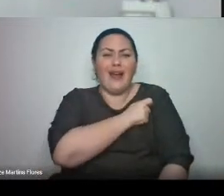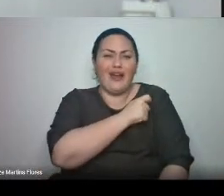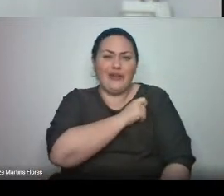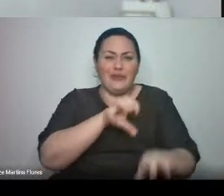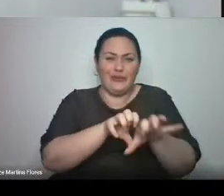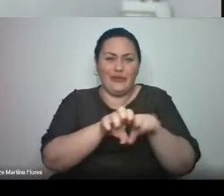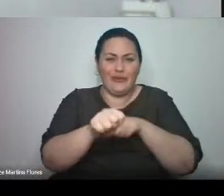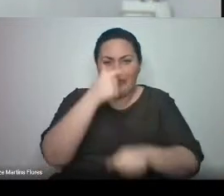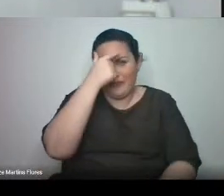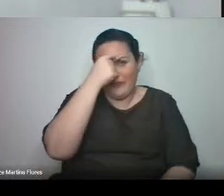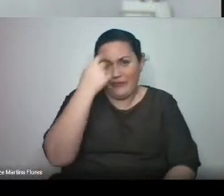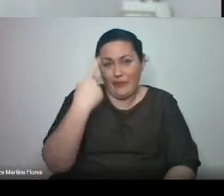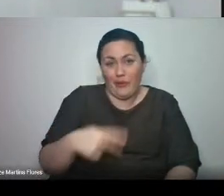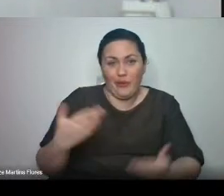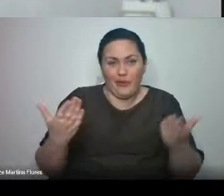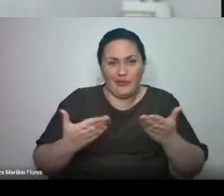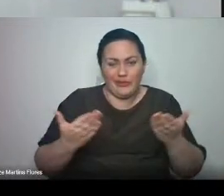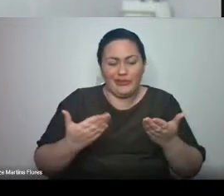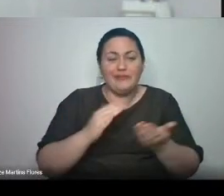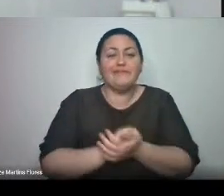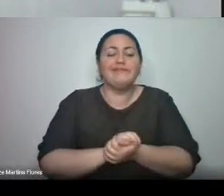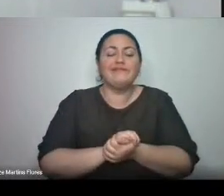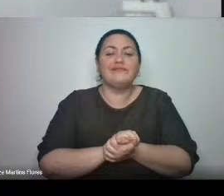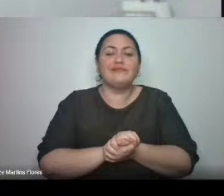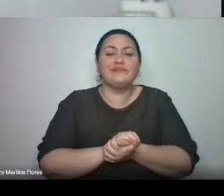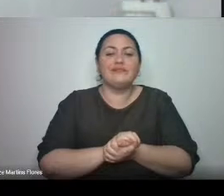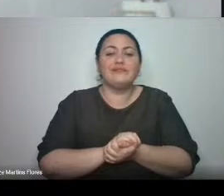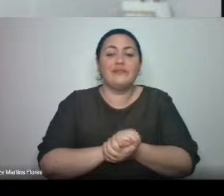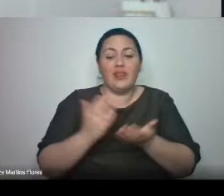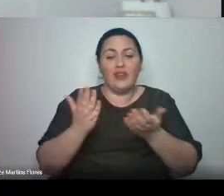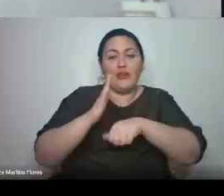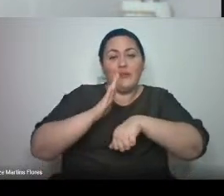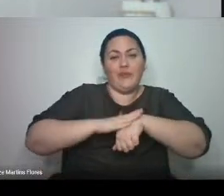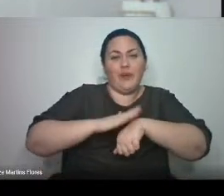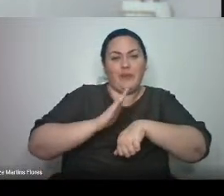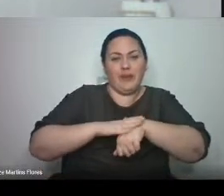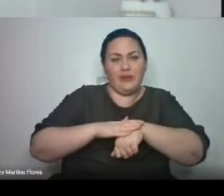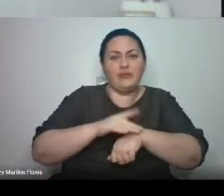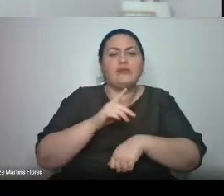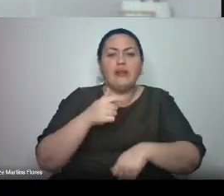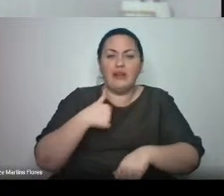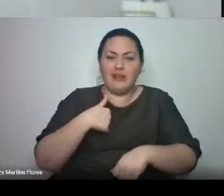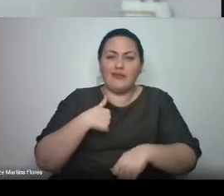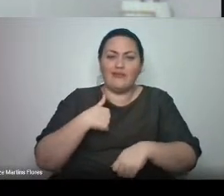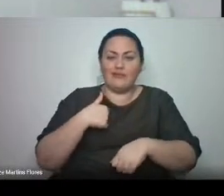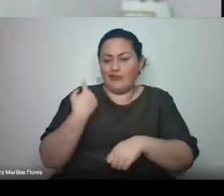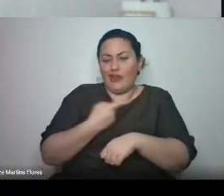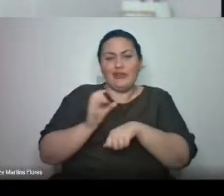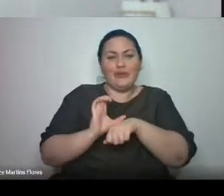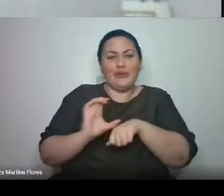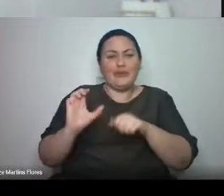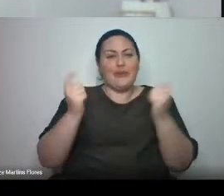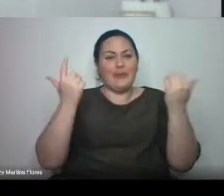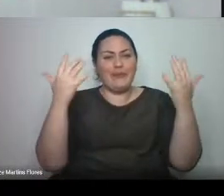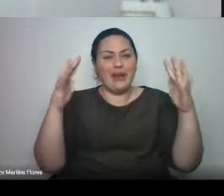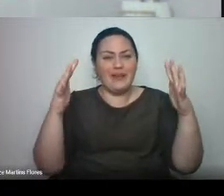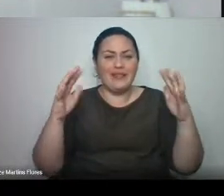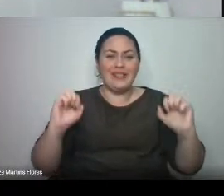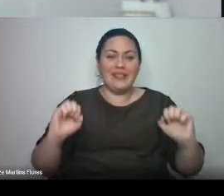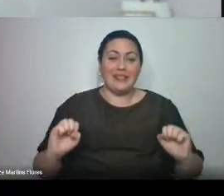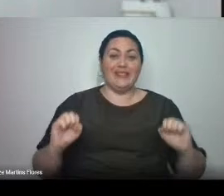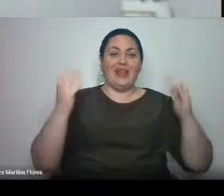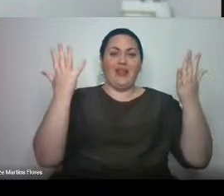Letícia e Matheus. Nesse momento em que o curso os parabeniza, celebra este